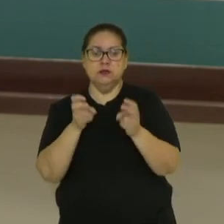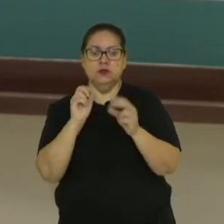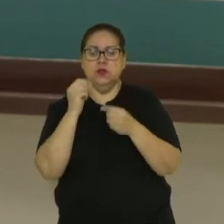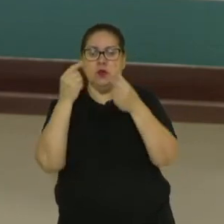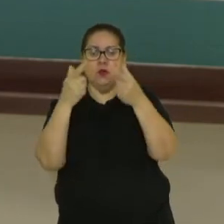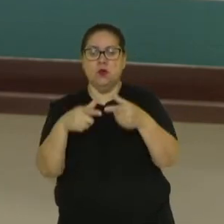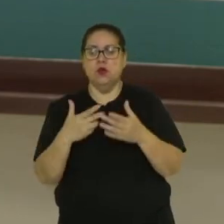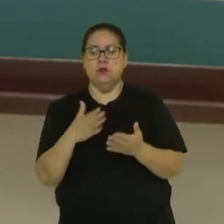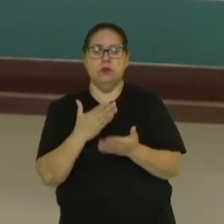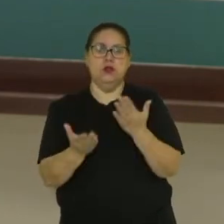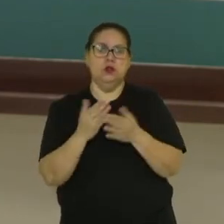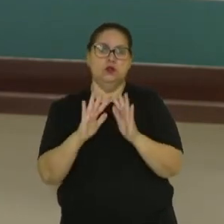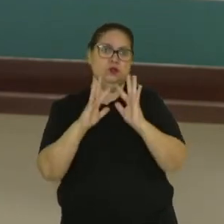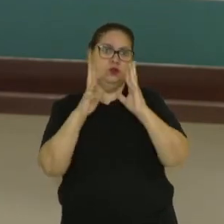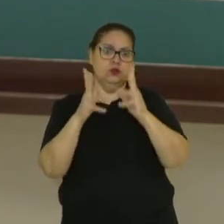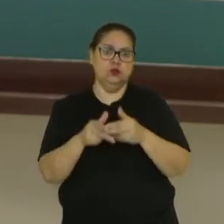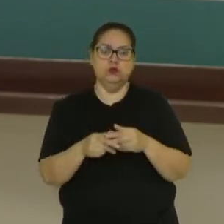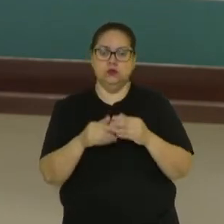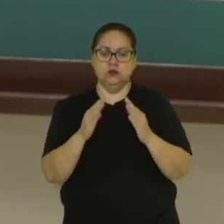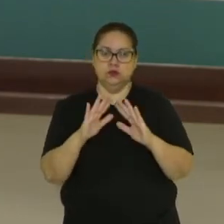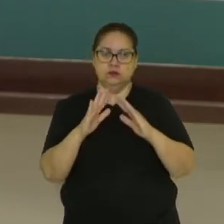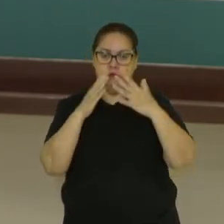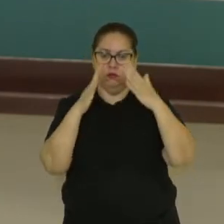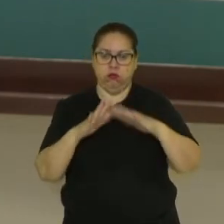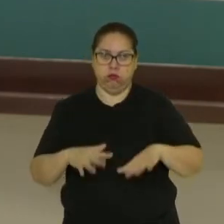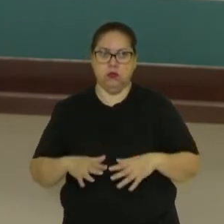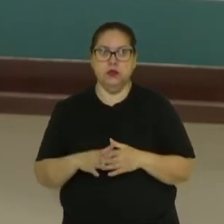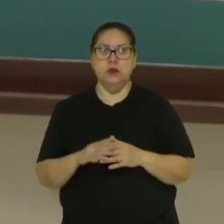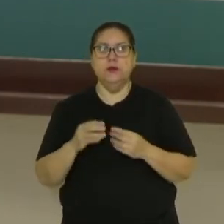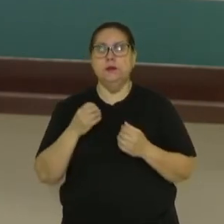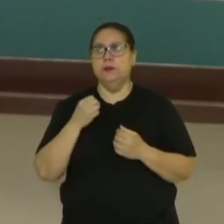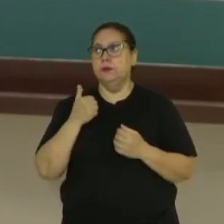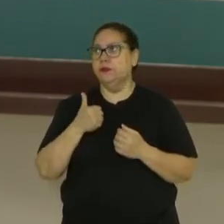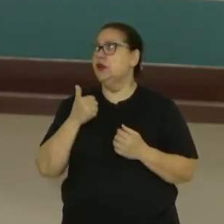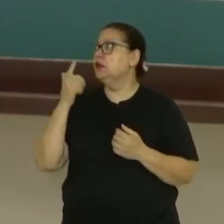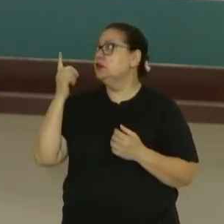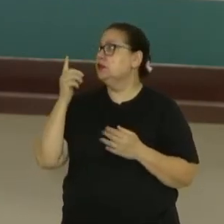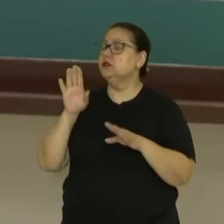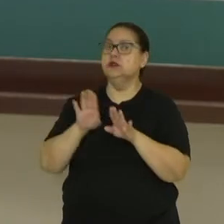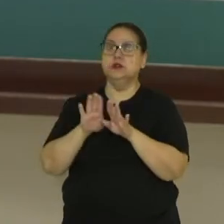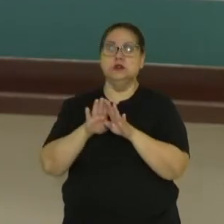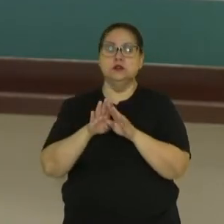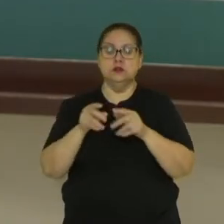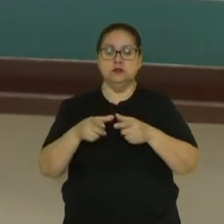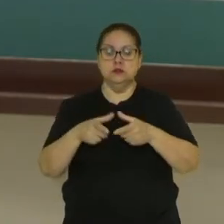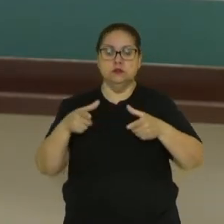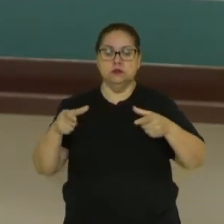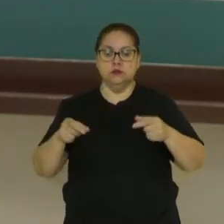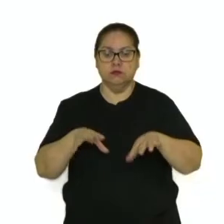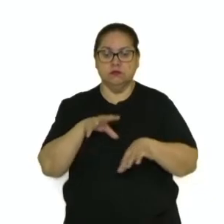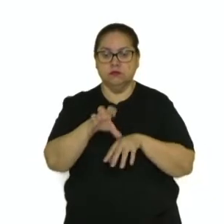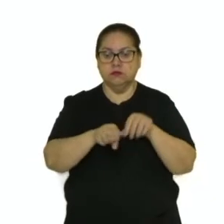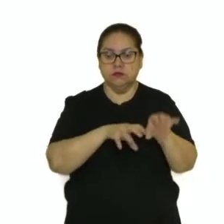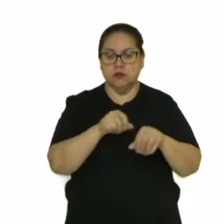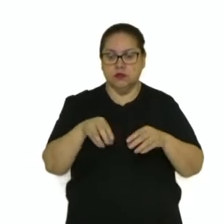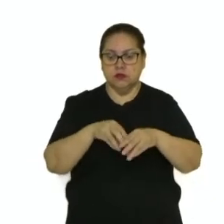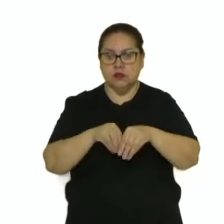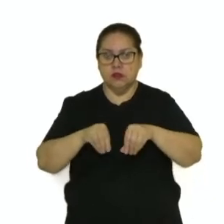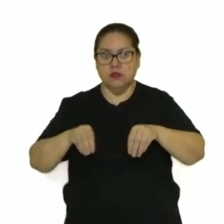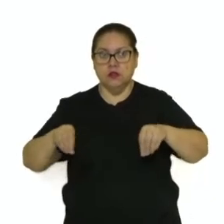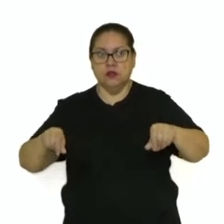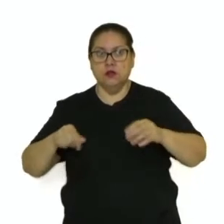Porque aqui perderam tudo em seus devidos lares. Muito bem. E aqui também tem a questão da expansão e a exploração territorial, né?